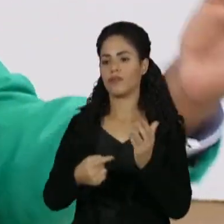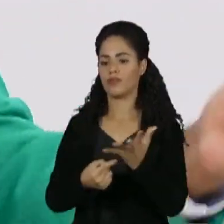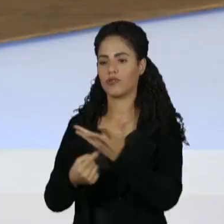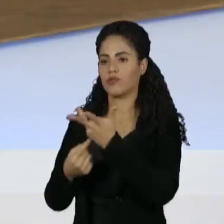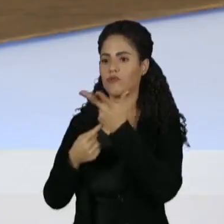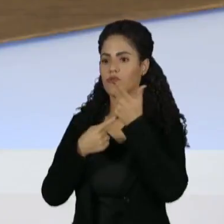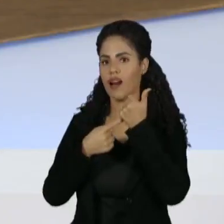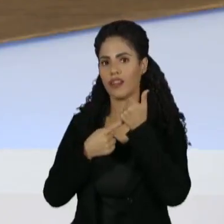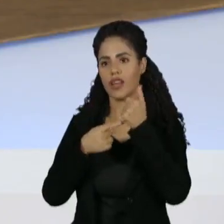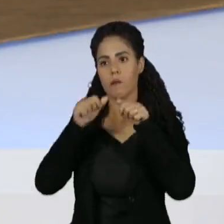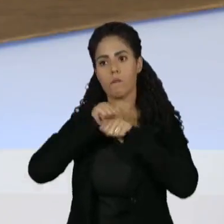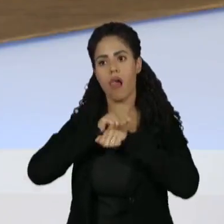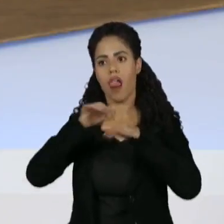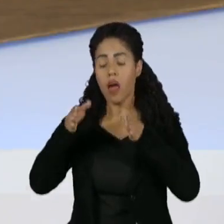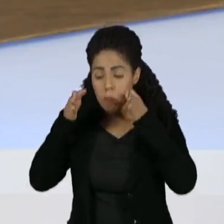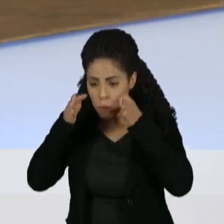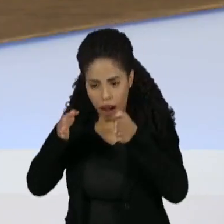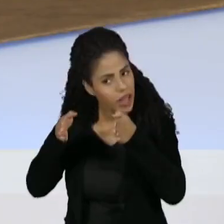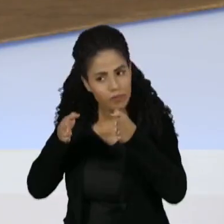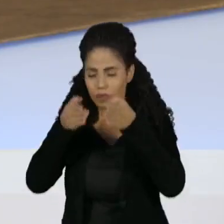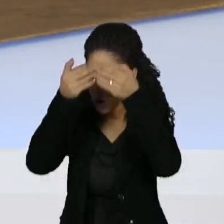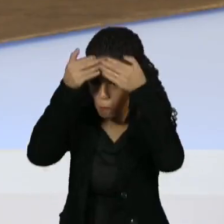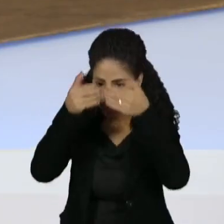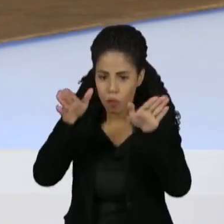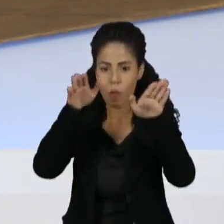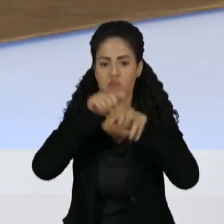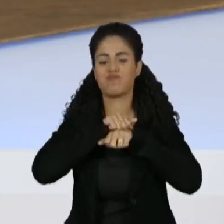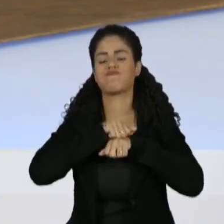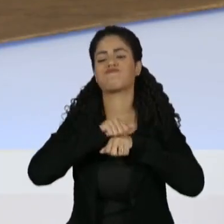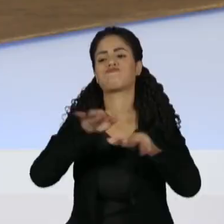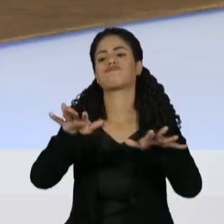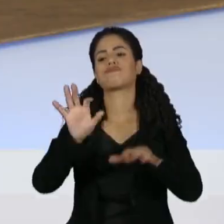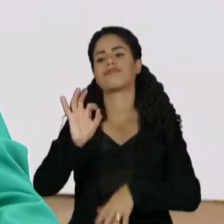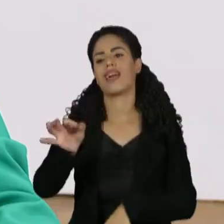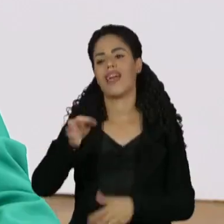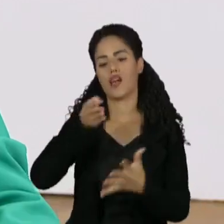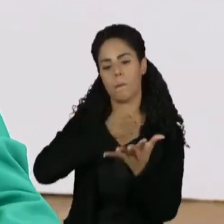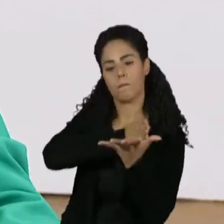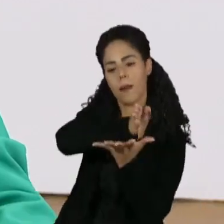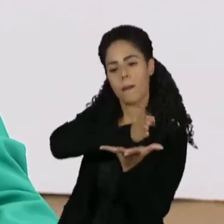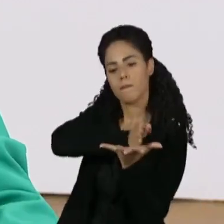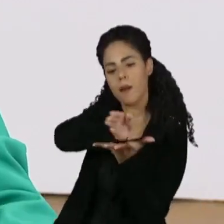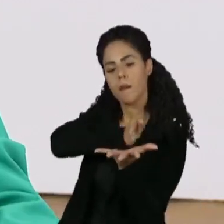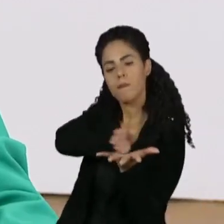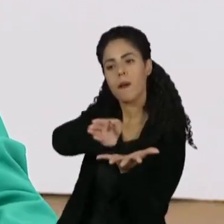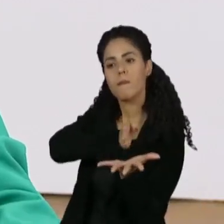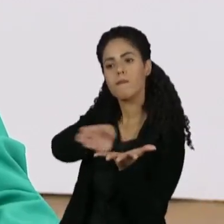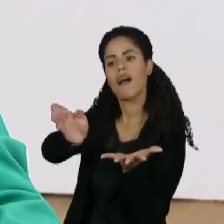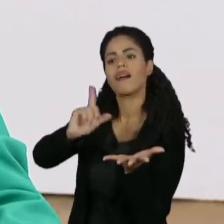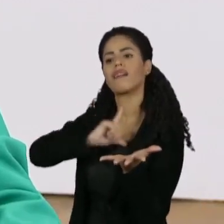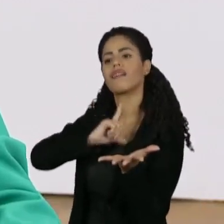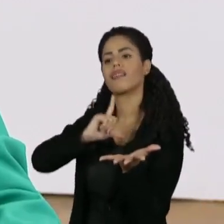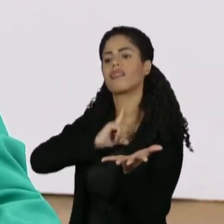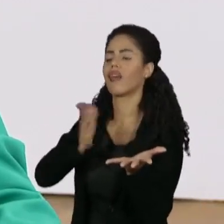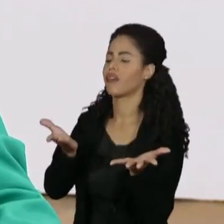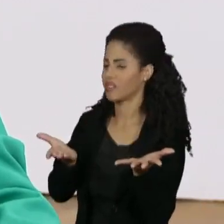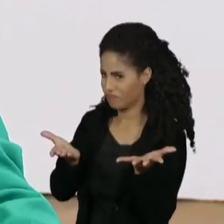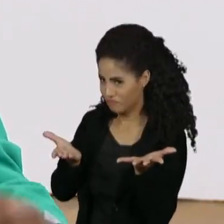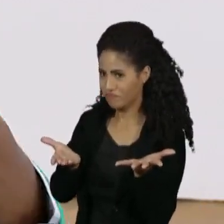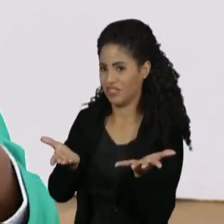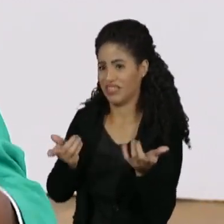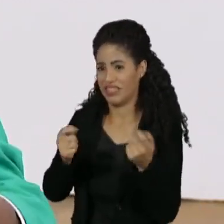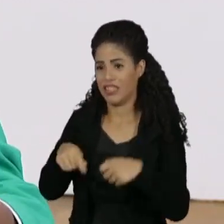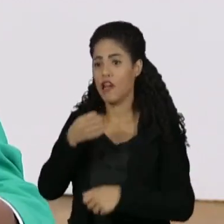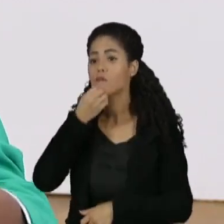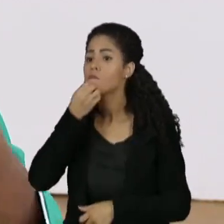tem um leque de opções enorme, a gente tem na mão uma chance de ouro de fazer